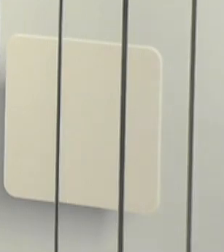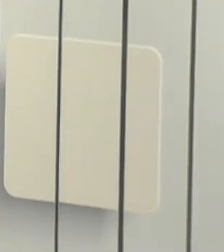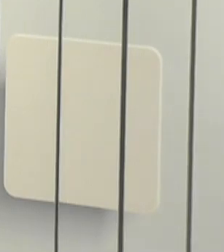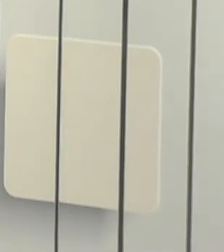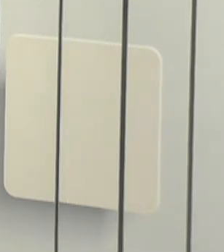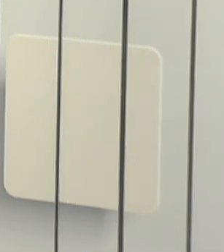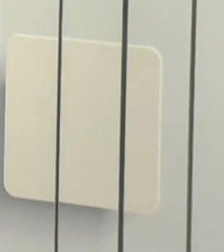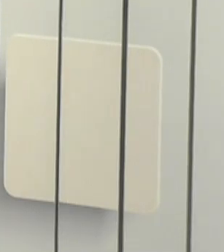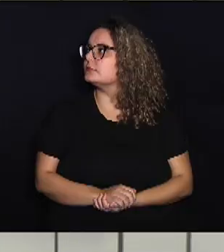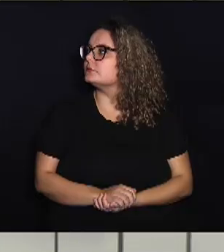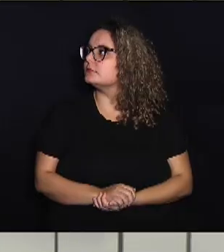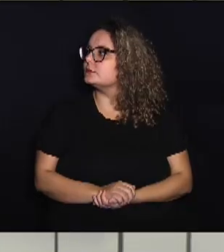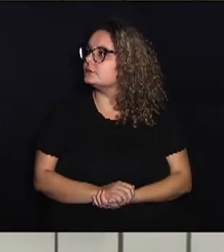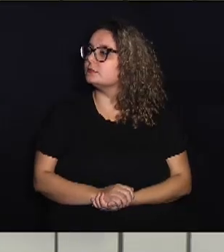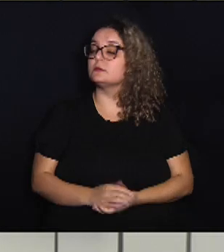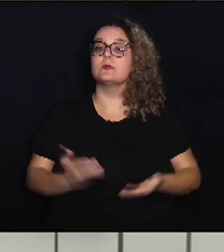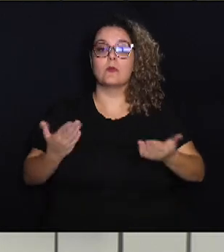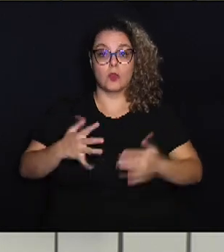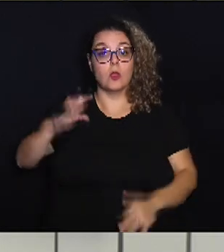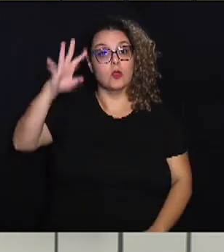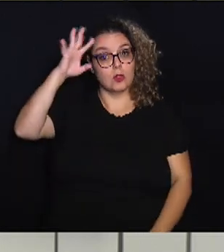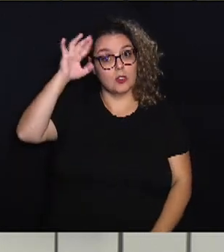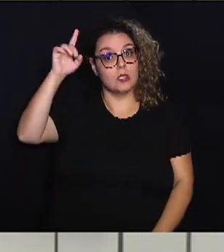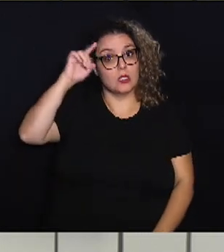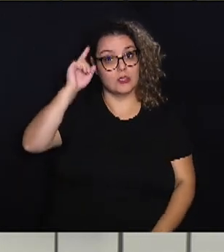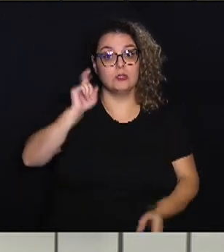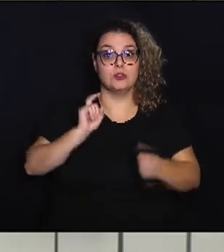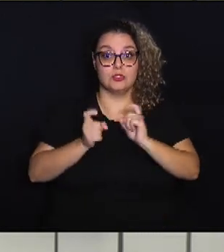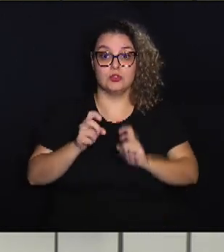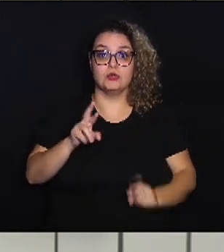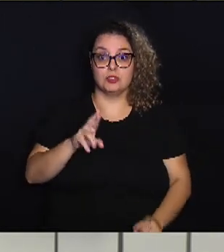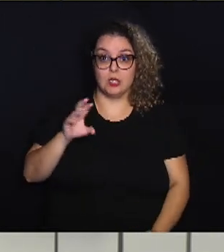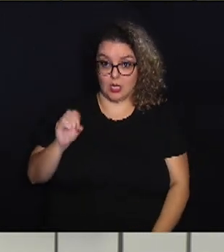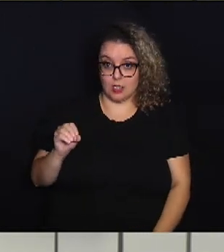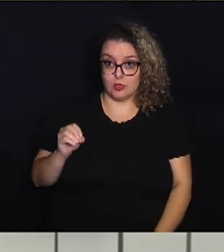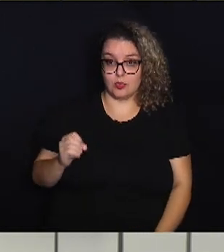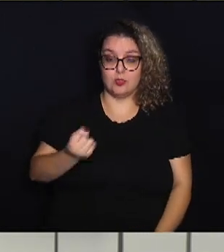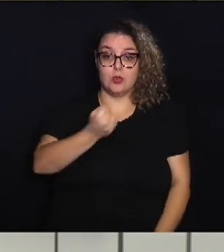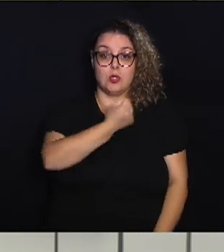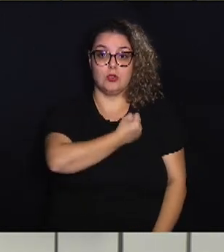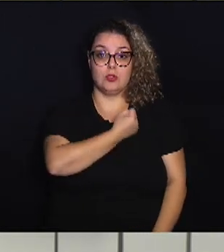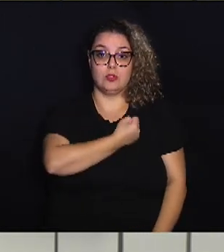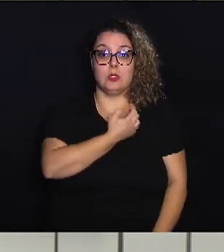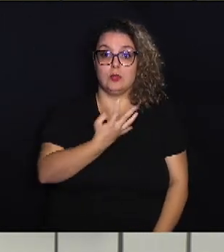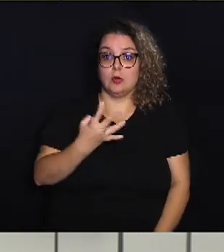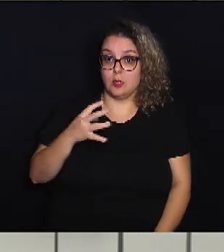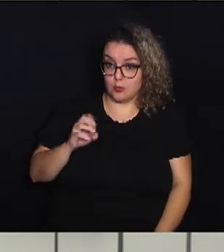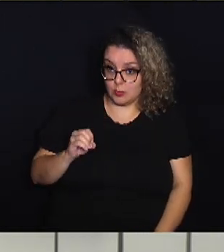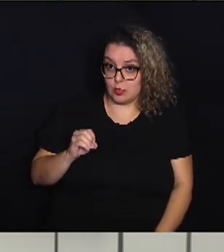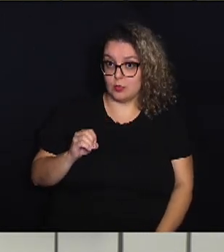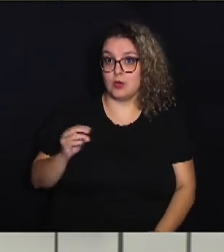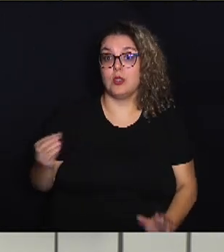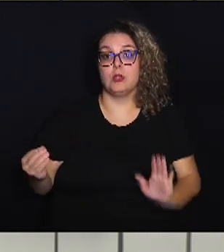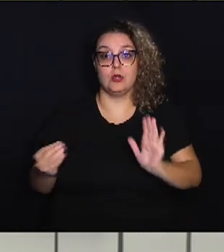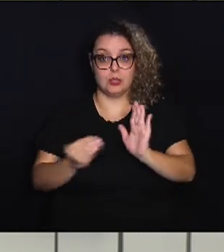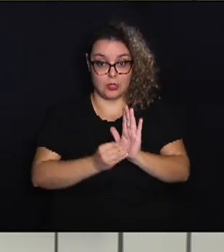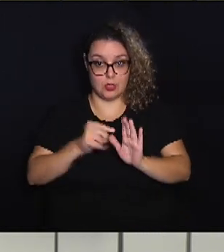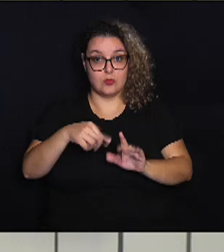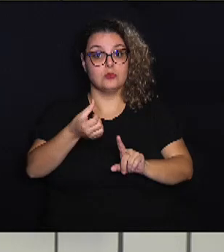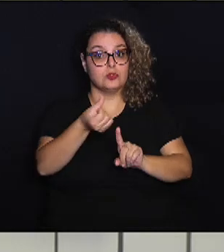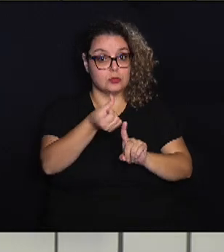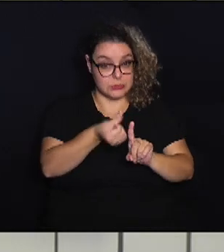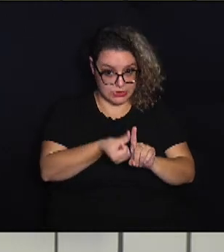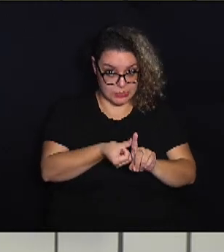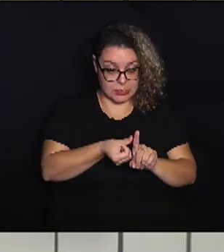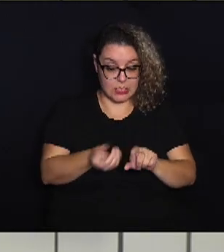Hoje é quarta-feira, portanto, é dia de reunião ordinária, a de número 40 e a última deste semestre